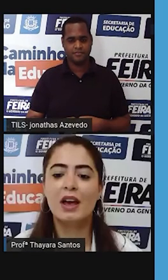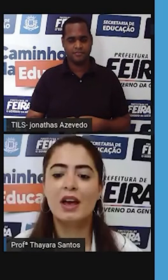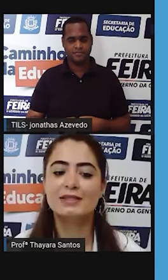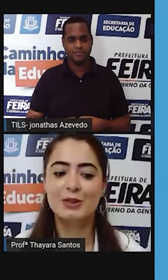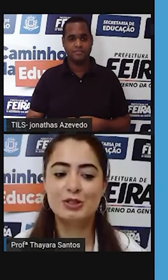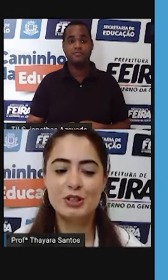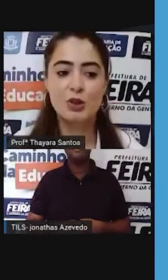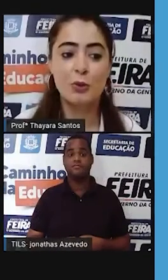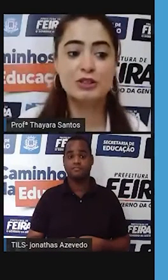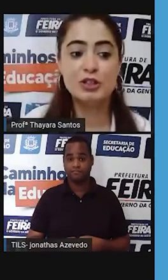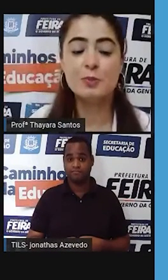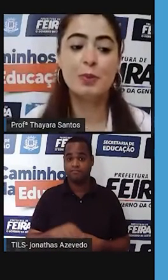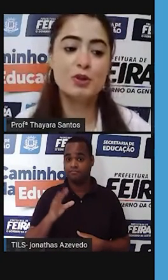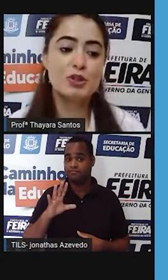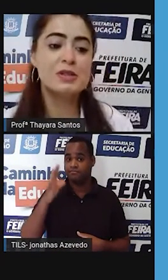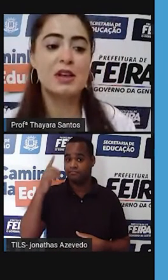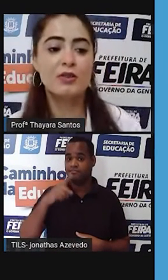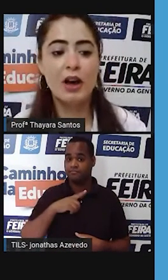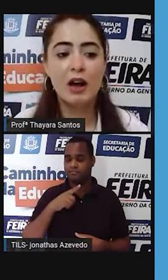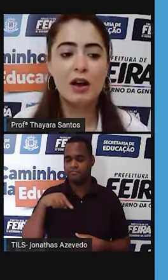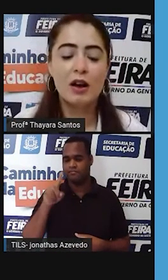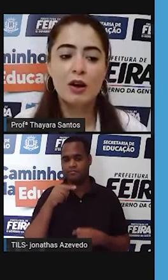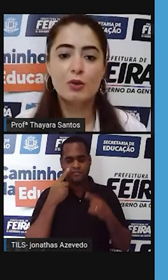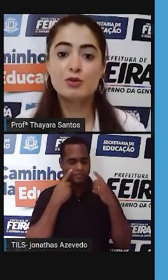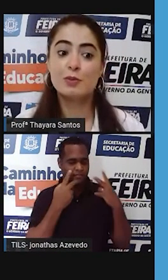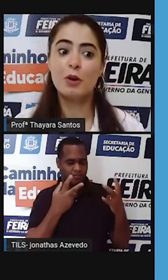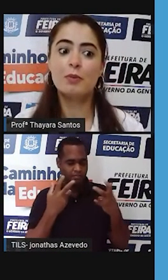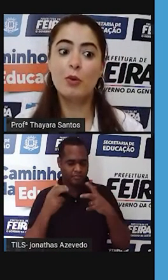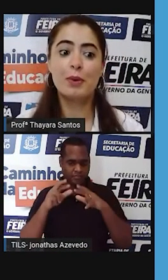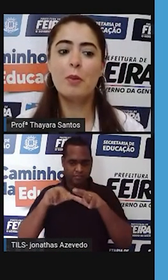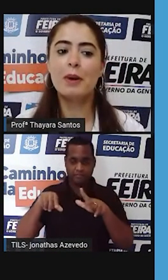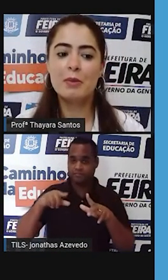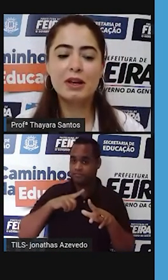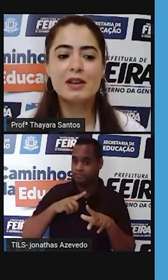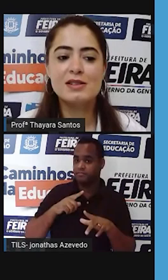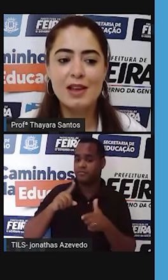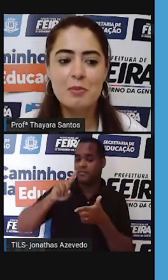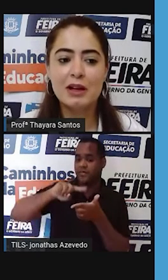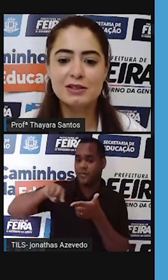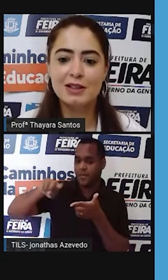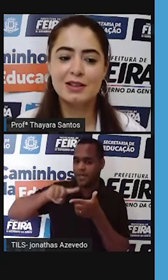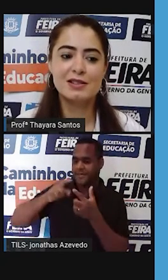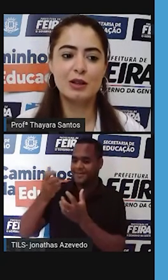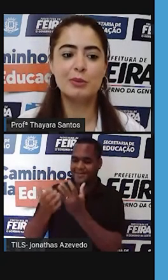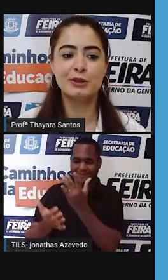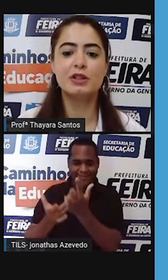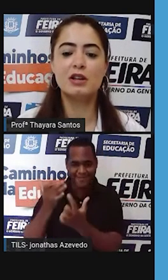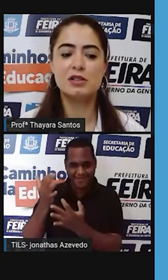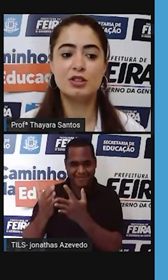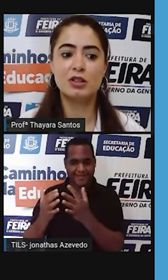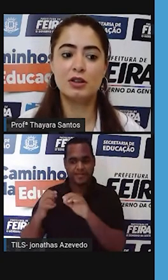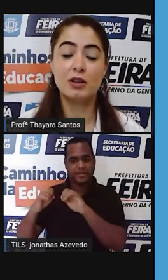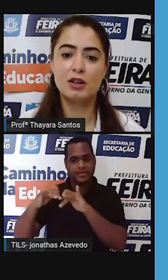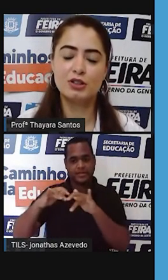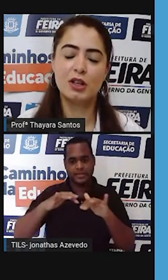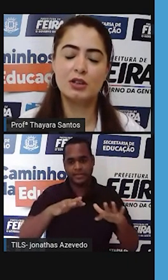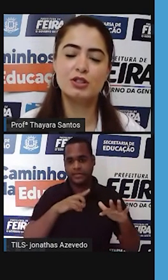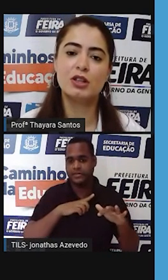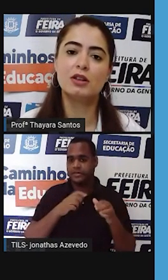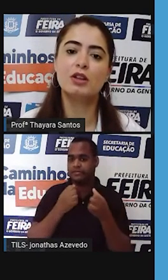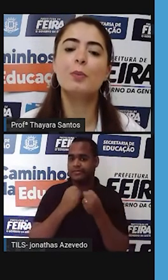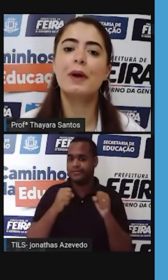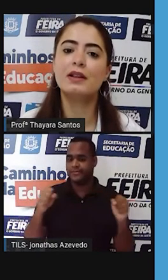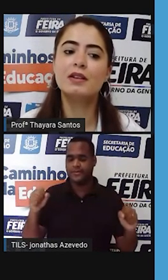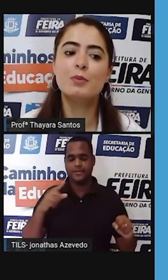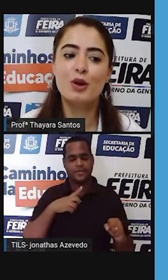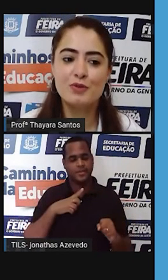então gente como a gente pôde observar o problema que essas queimadas estão trazendo é muito grande a